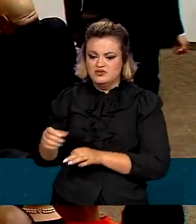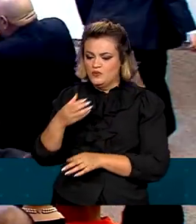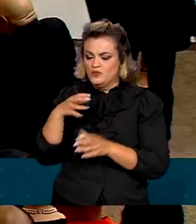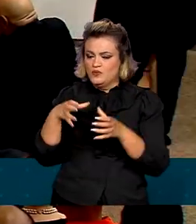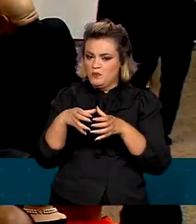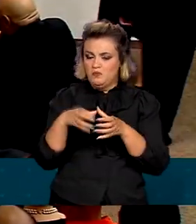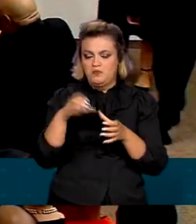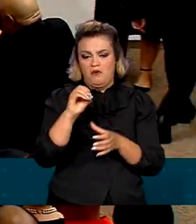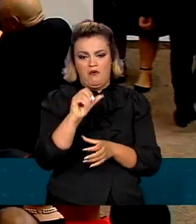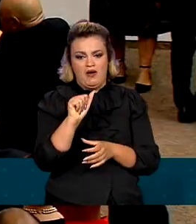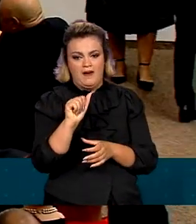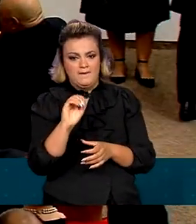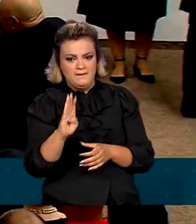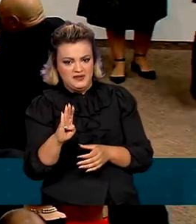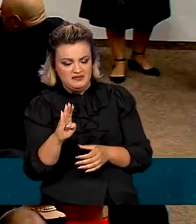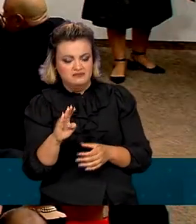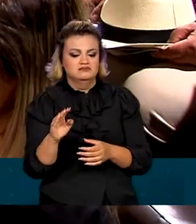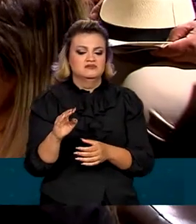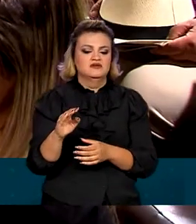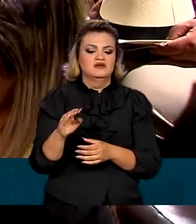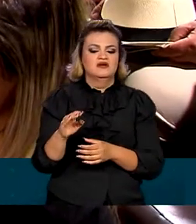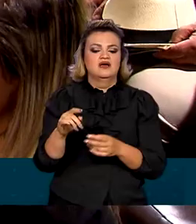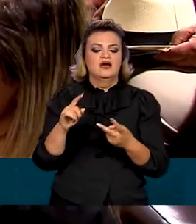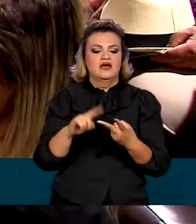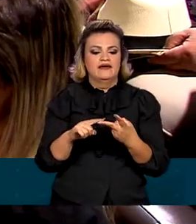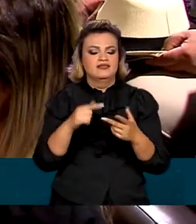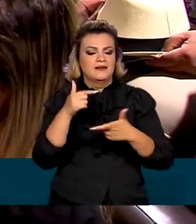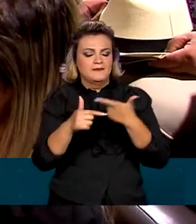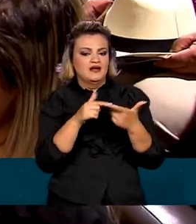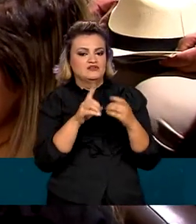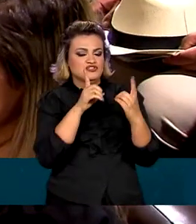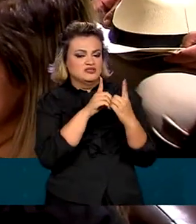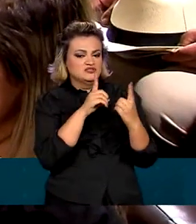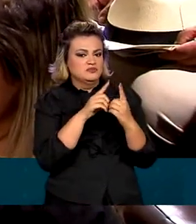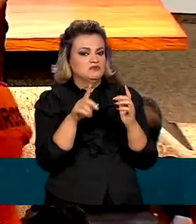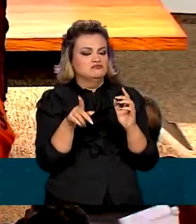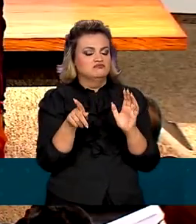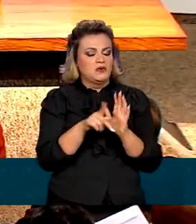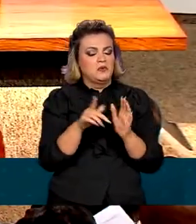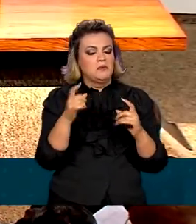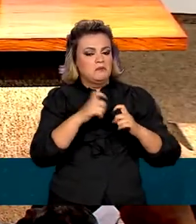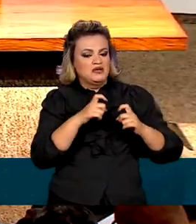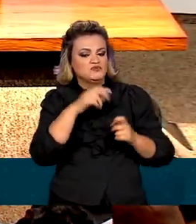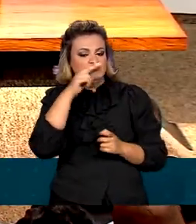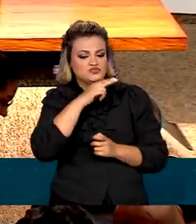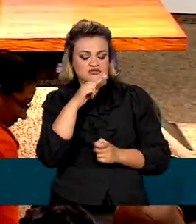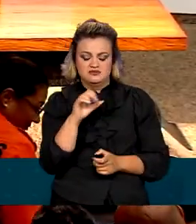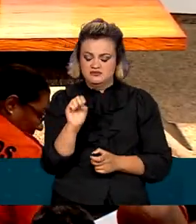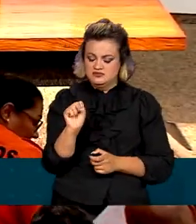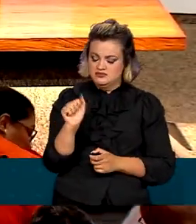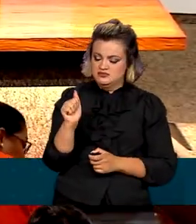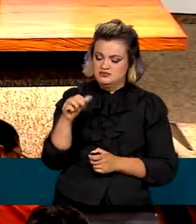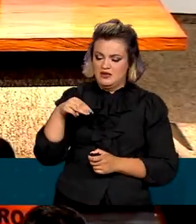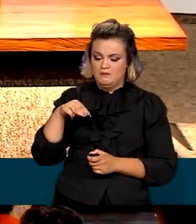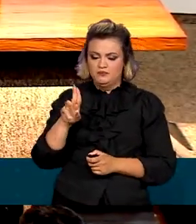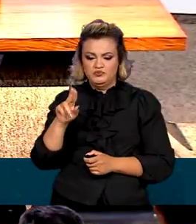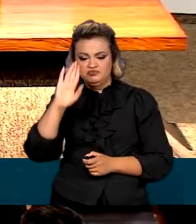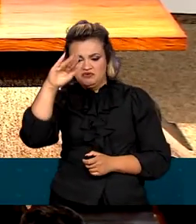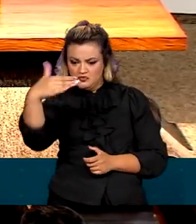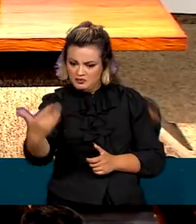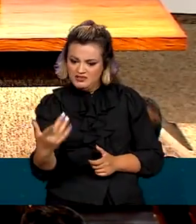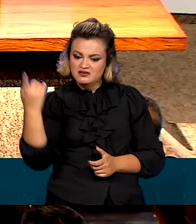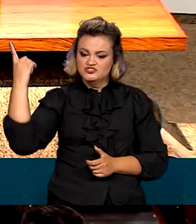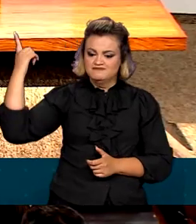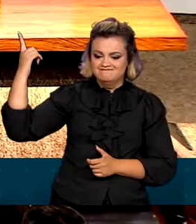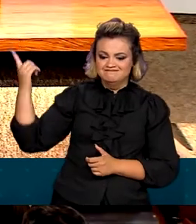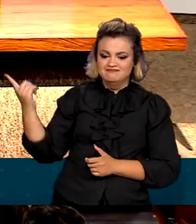a Ordem dos Advogados do Brasil e o Serviço de Atendimento Médico de Emergência, o SAMU, foram reconhecidos pelos